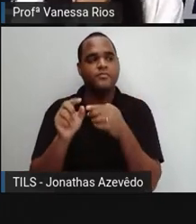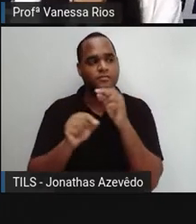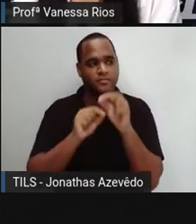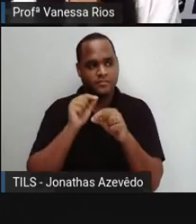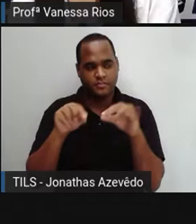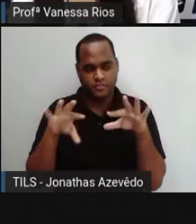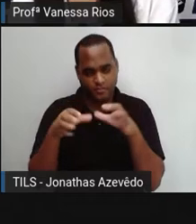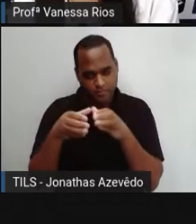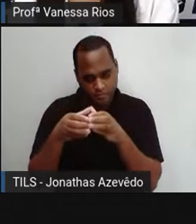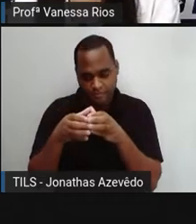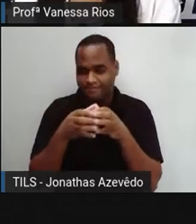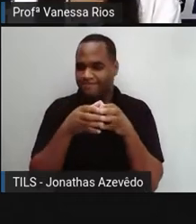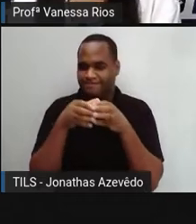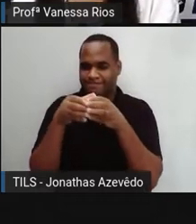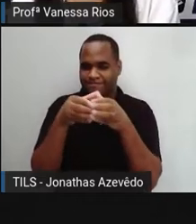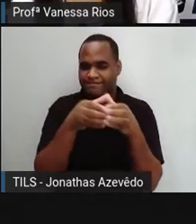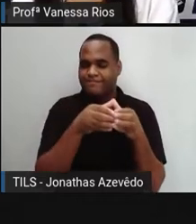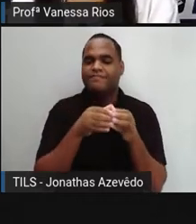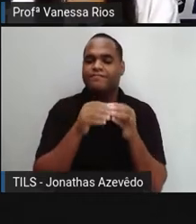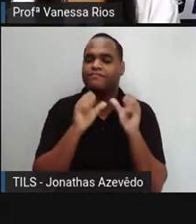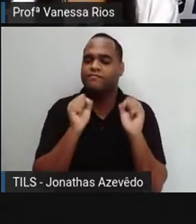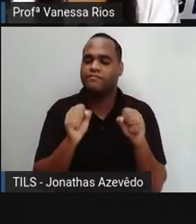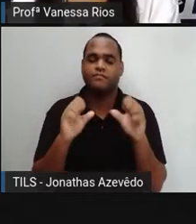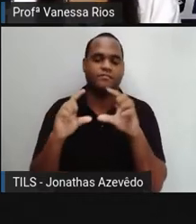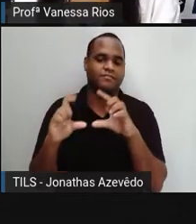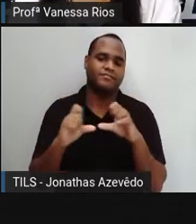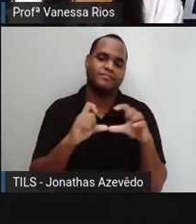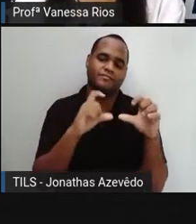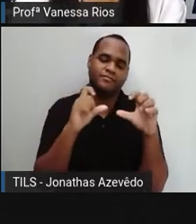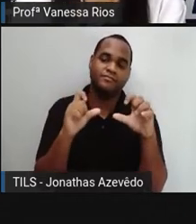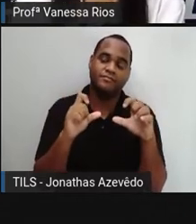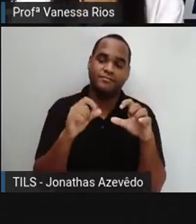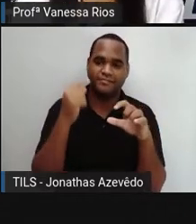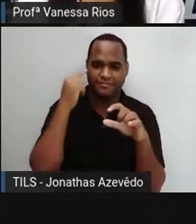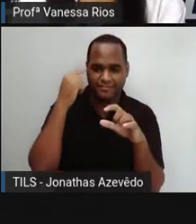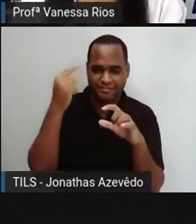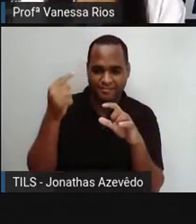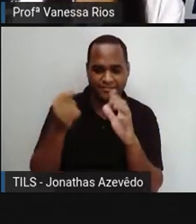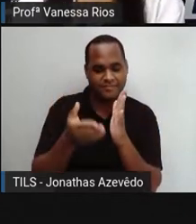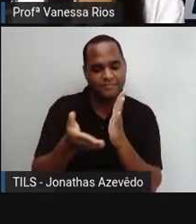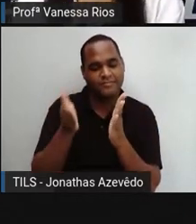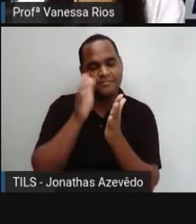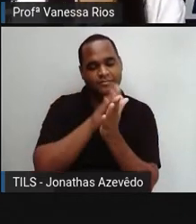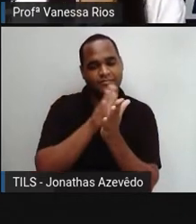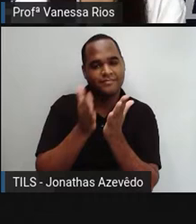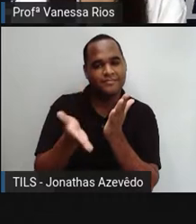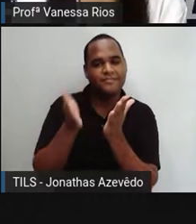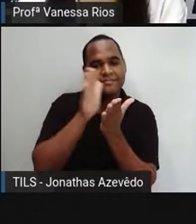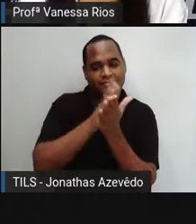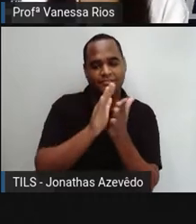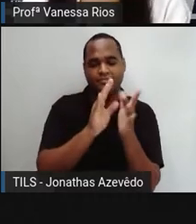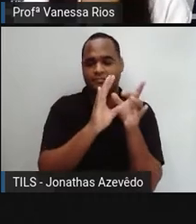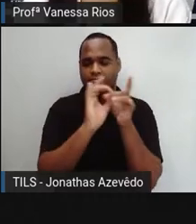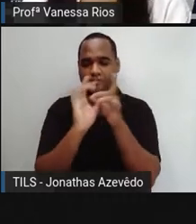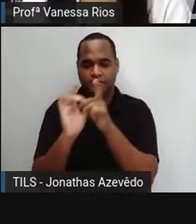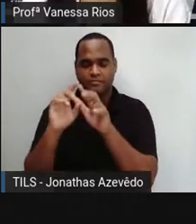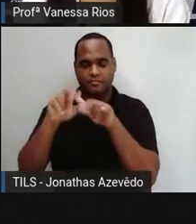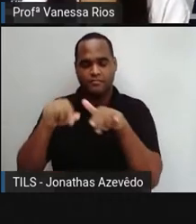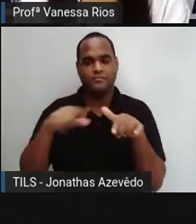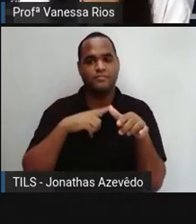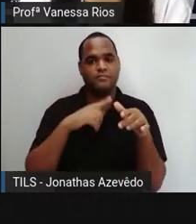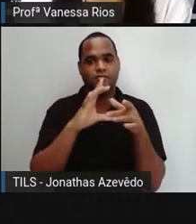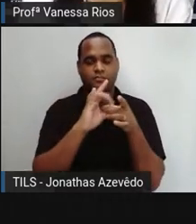o conjunto de fotografias. É tanto que álbum vem aí para ser o coletivo, né? Relacionado a